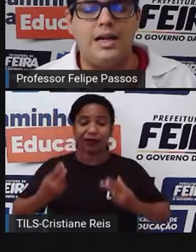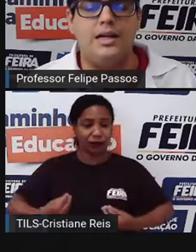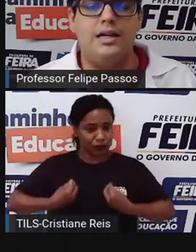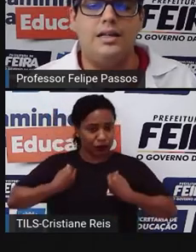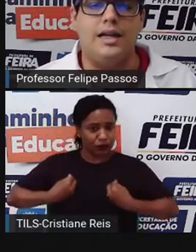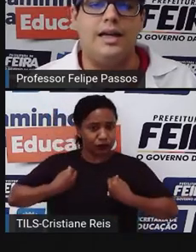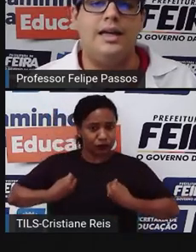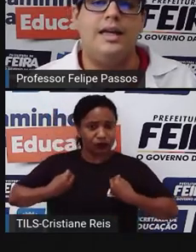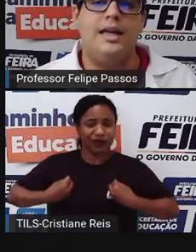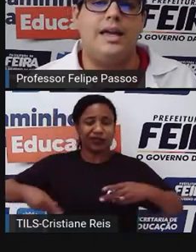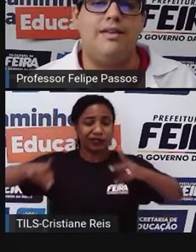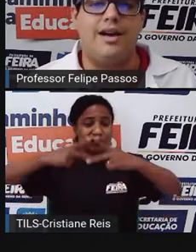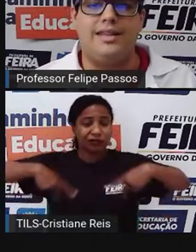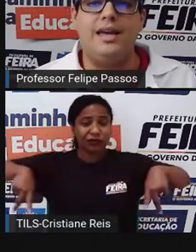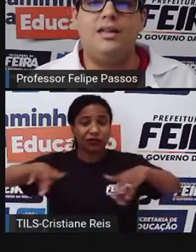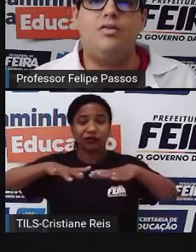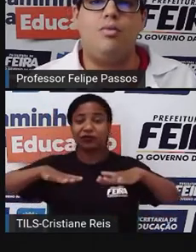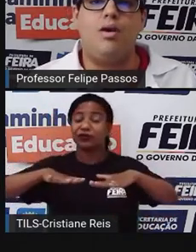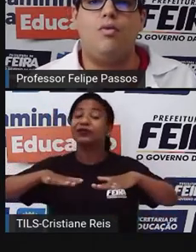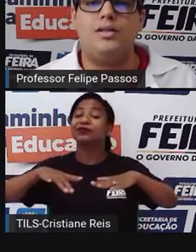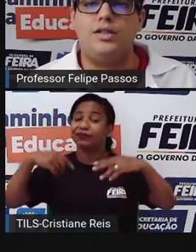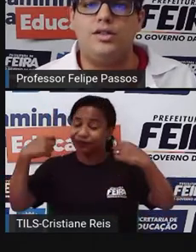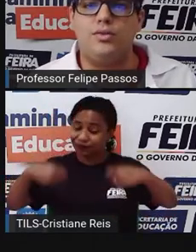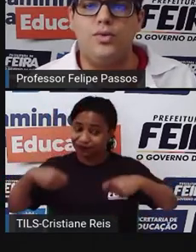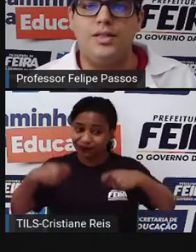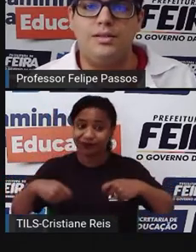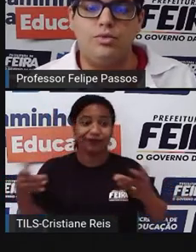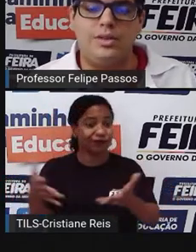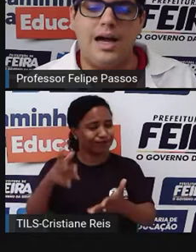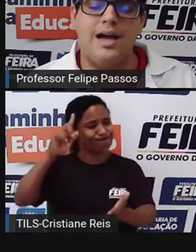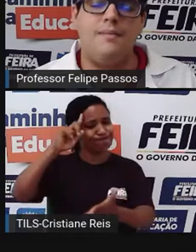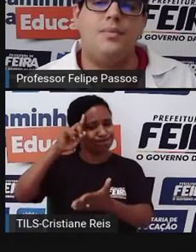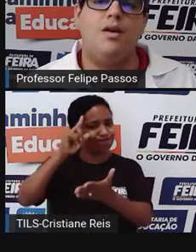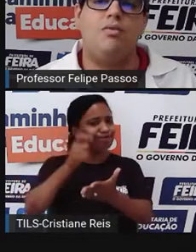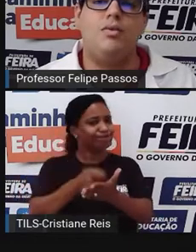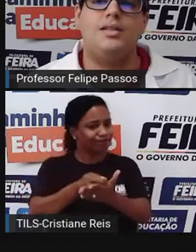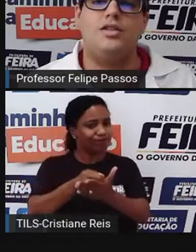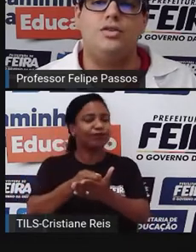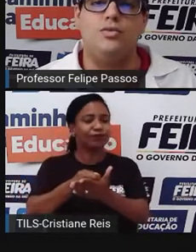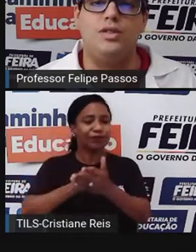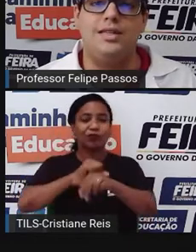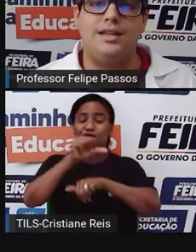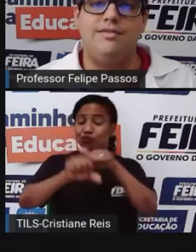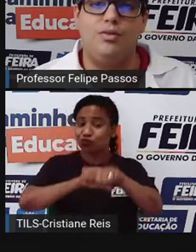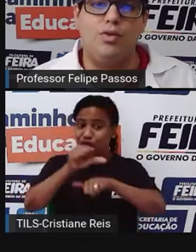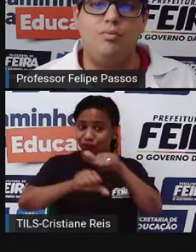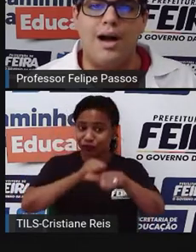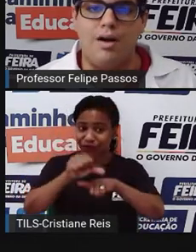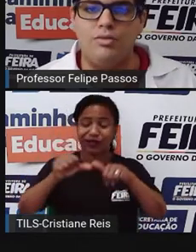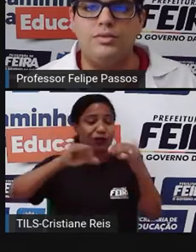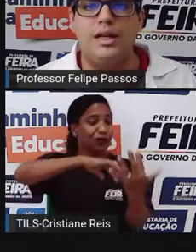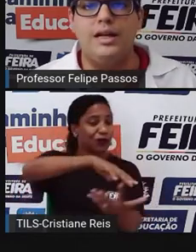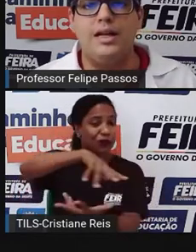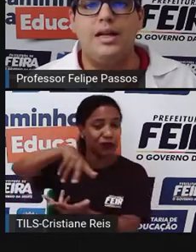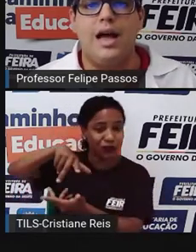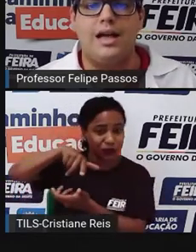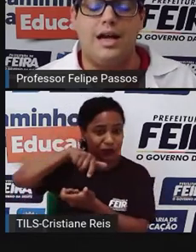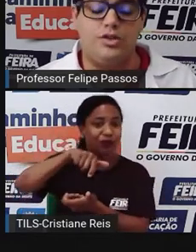Terra, ele vai ter que tomar algumas atitudes, mudar algumas atitudes a nível global,